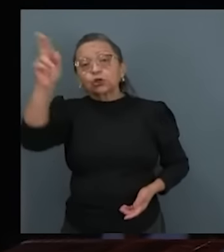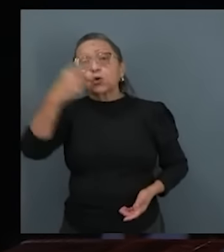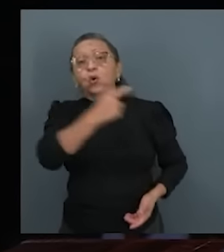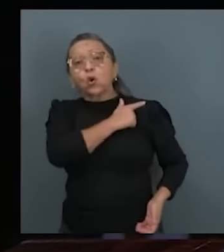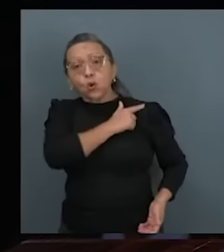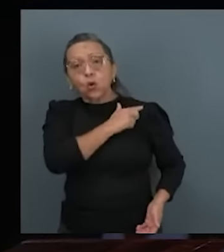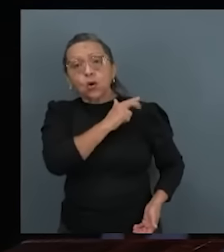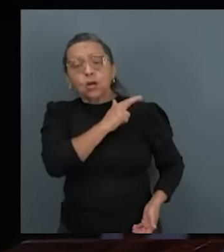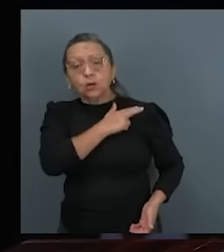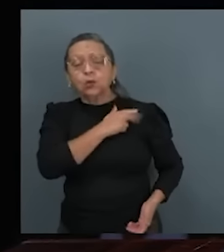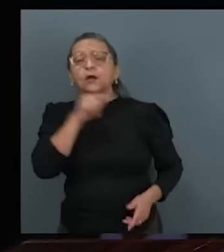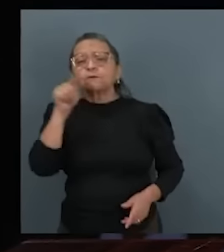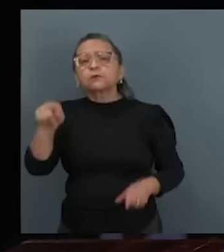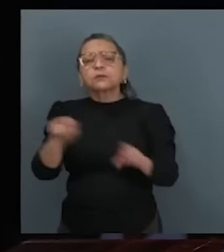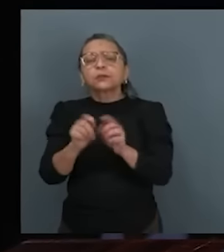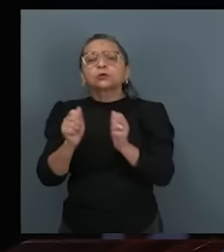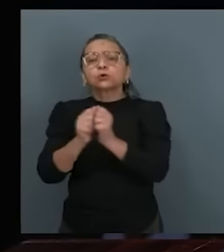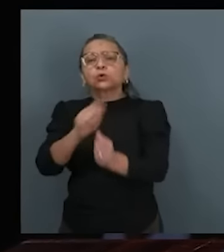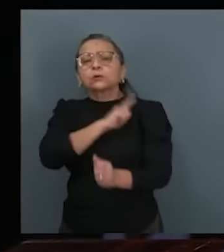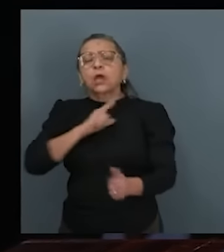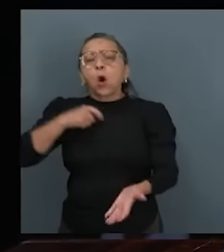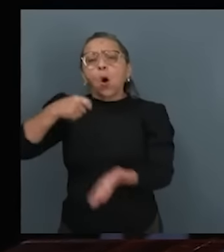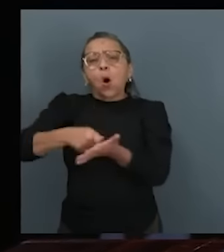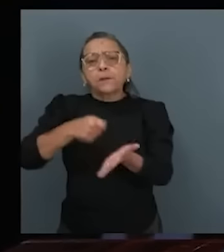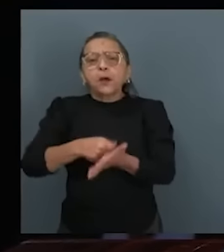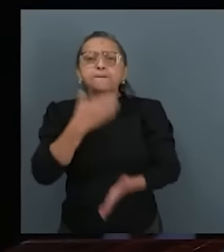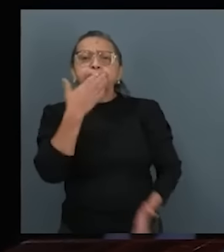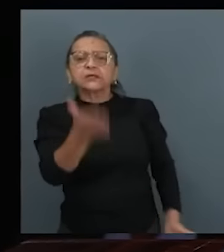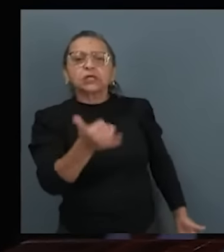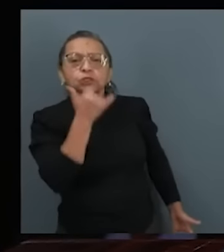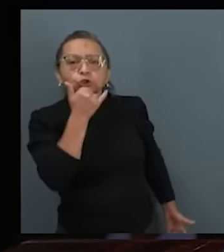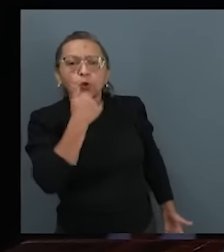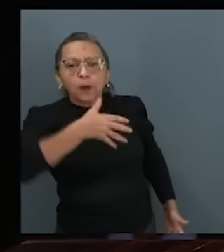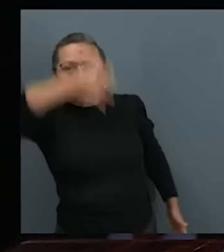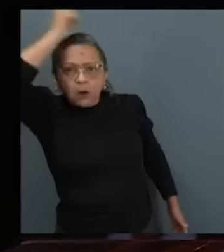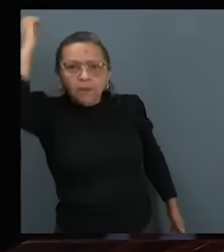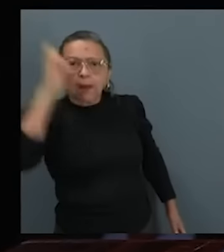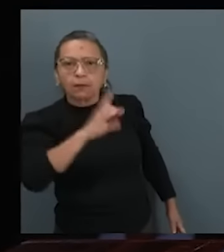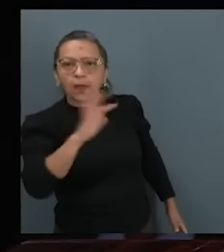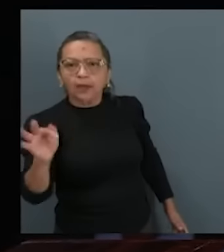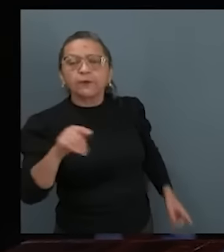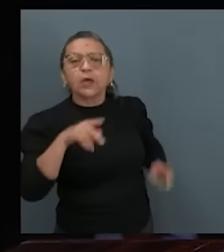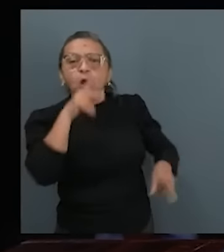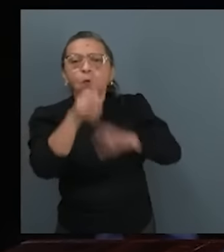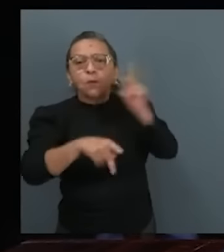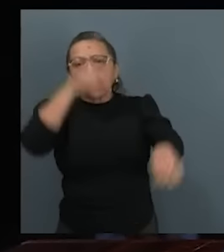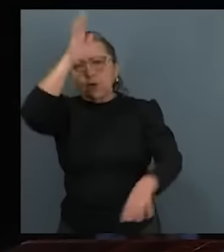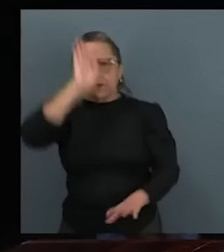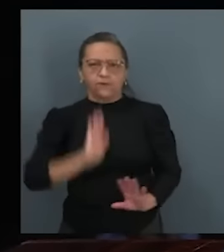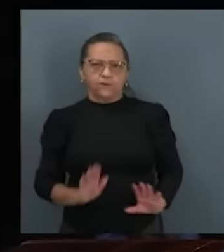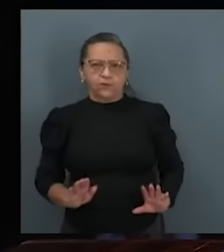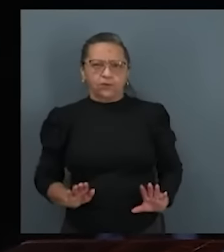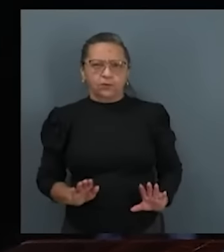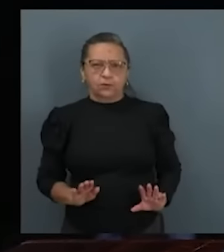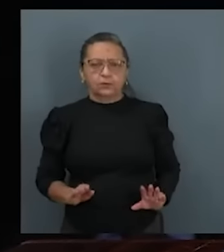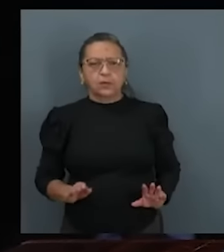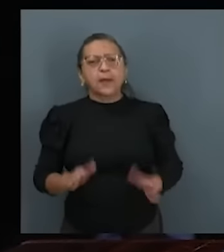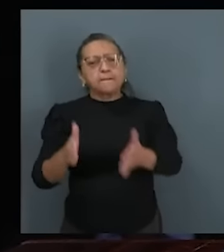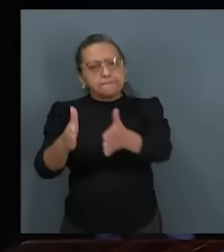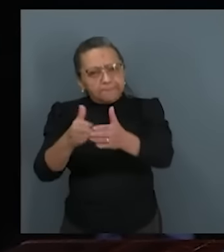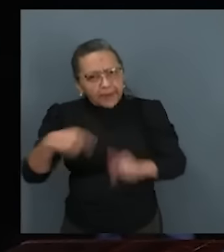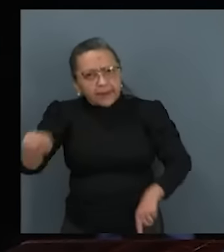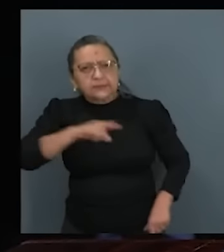governo têm a obrigação de pedir desculpa aos nossos bombeiros do DF e ao povo brasileiro. Peça